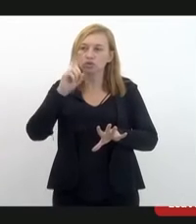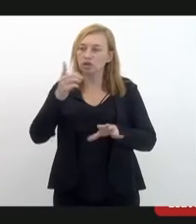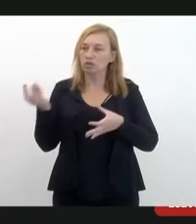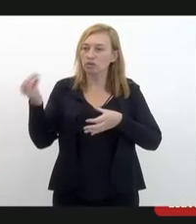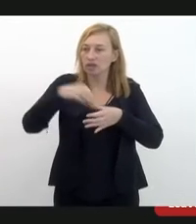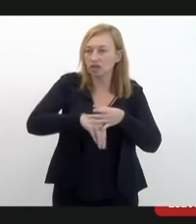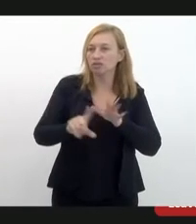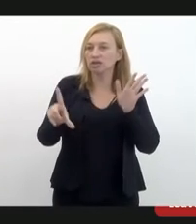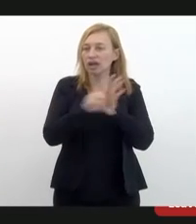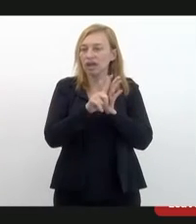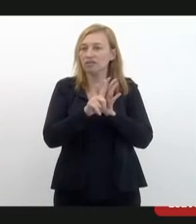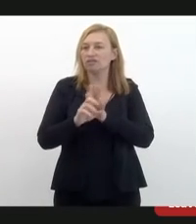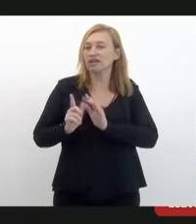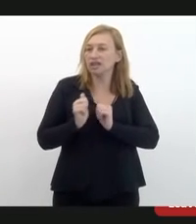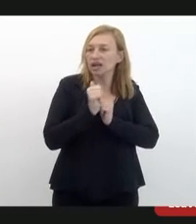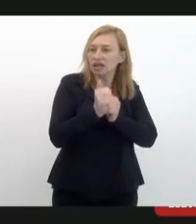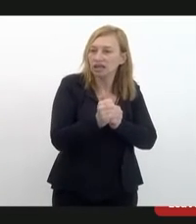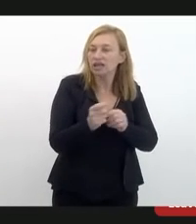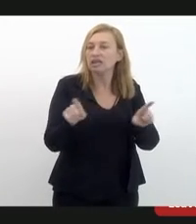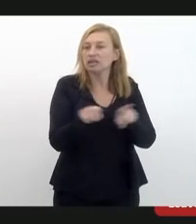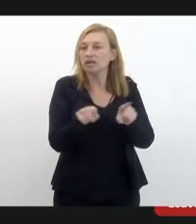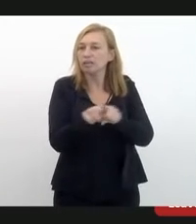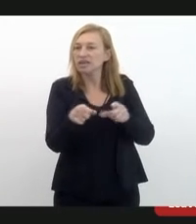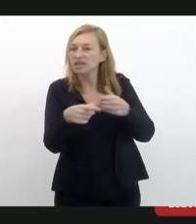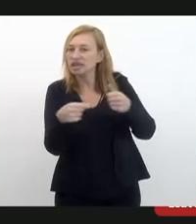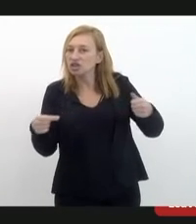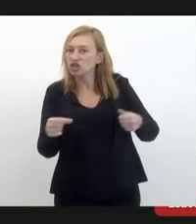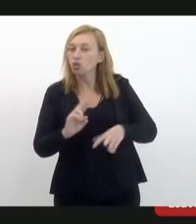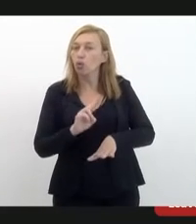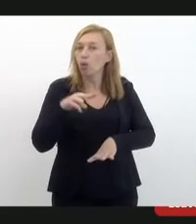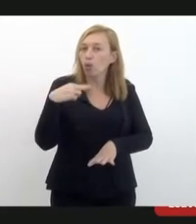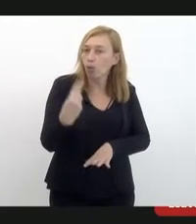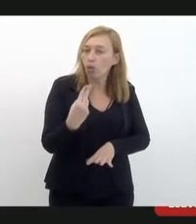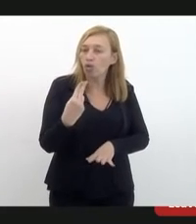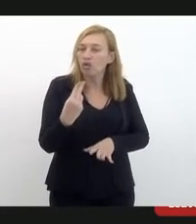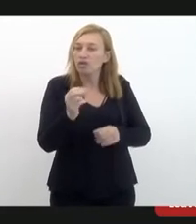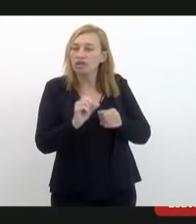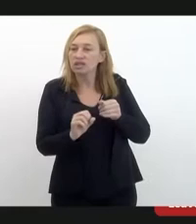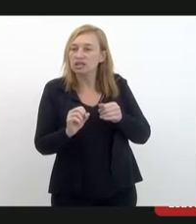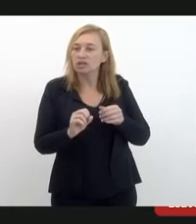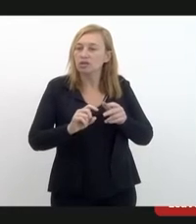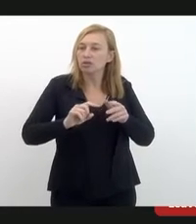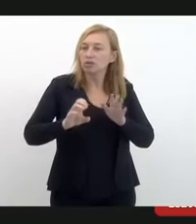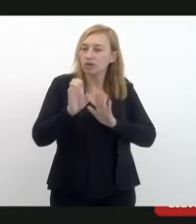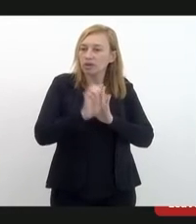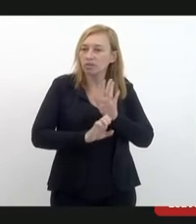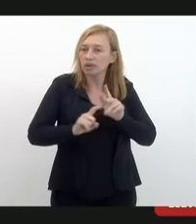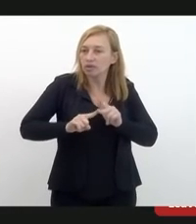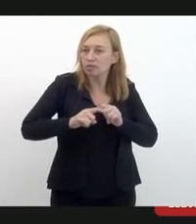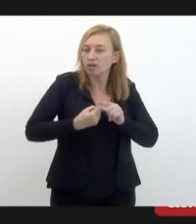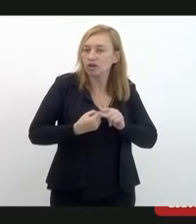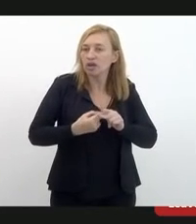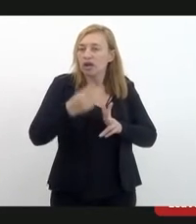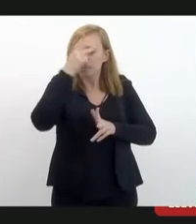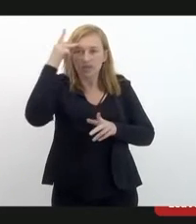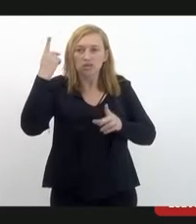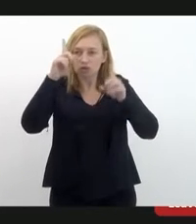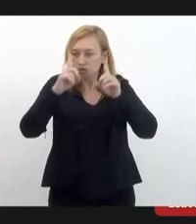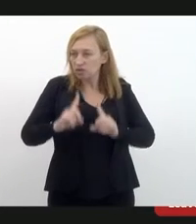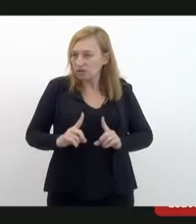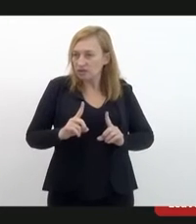Então, vai na linha também nesse artigo ou fazer uma emenda modificativa colocando pessoas com